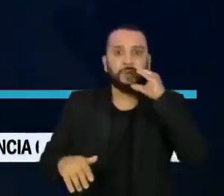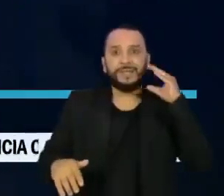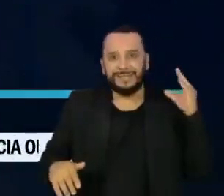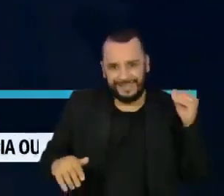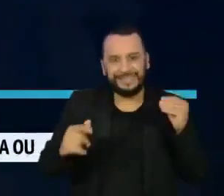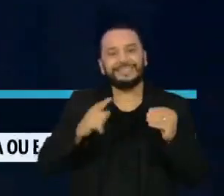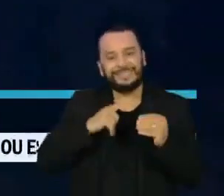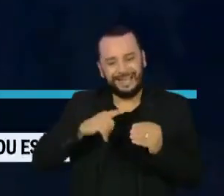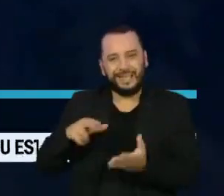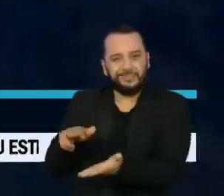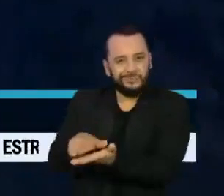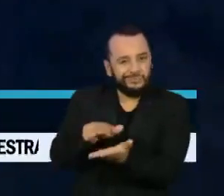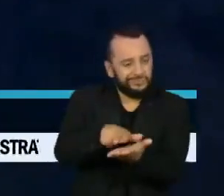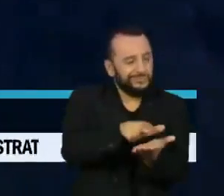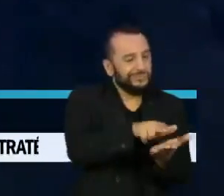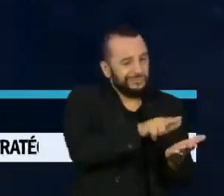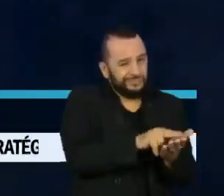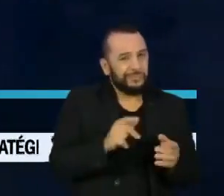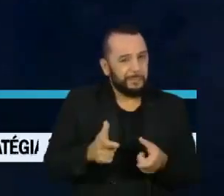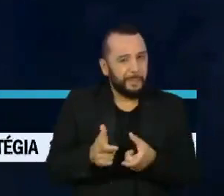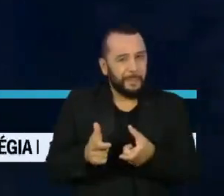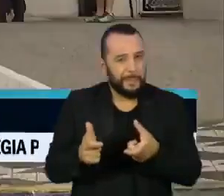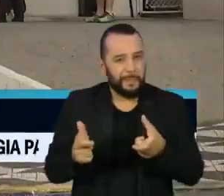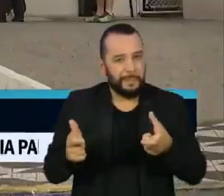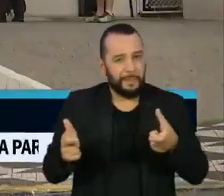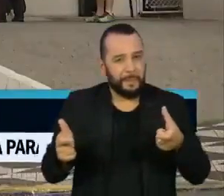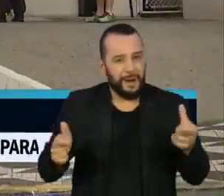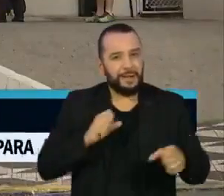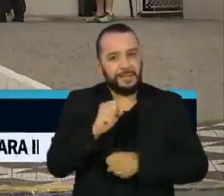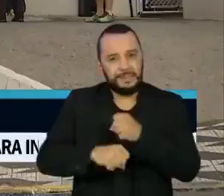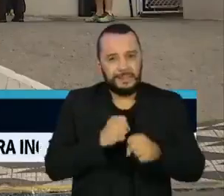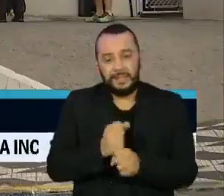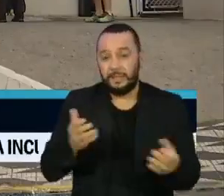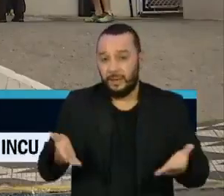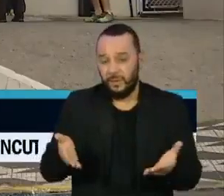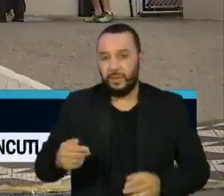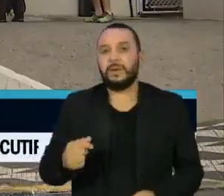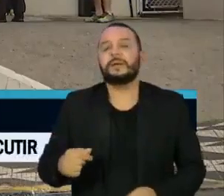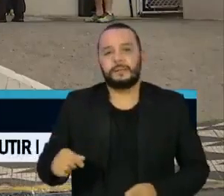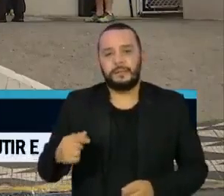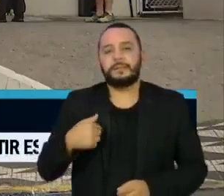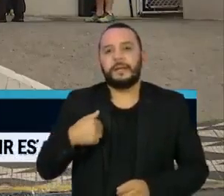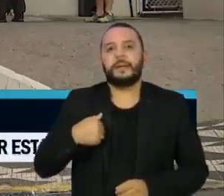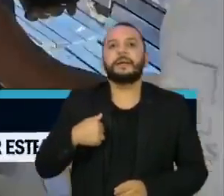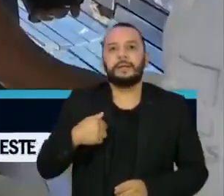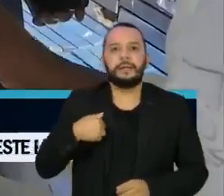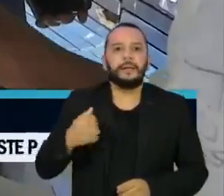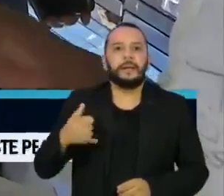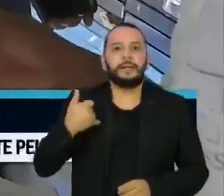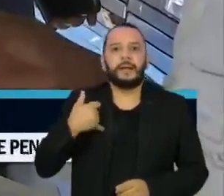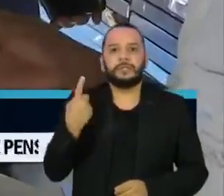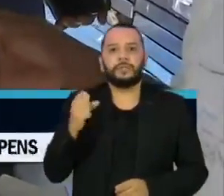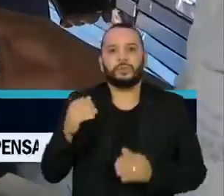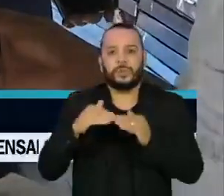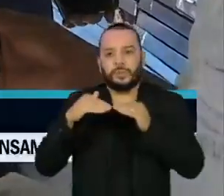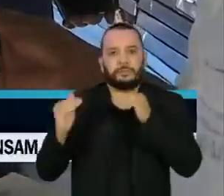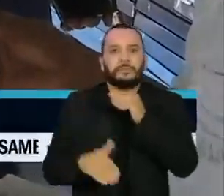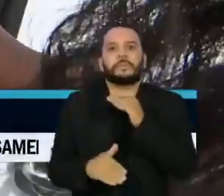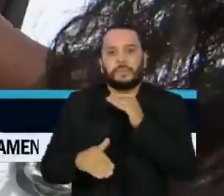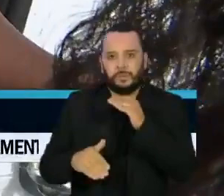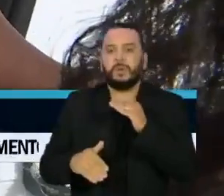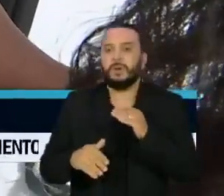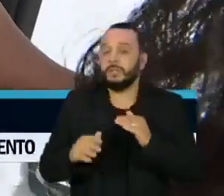internações nessas faixas etárias têm crescido este ano. Crianças e menores de 18 anos estão no fim da fila das